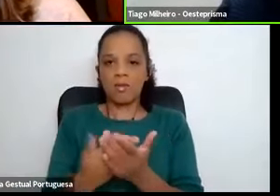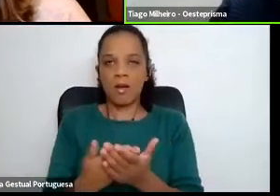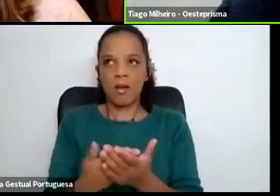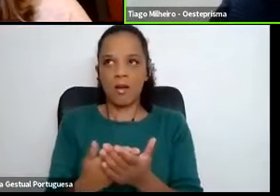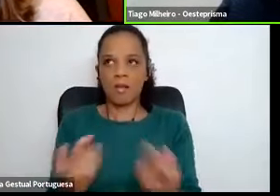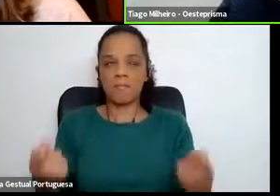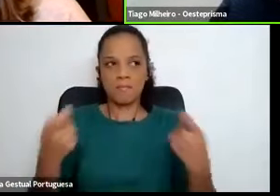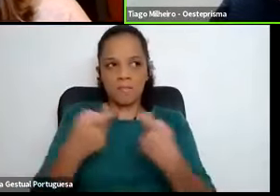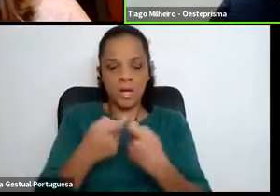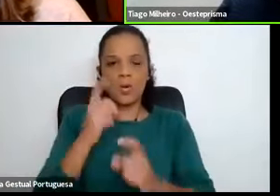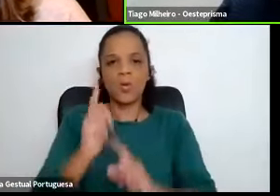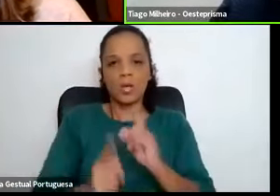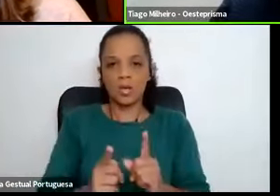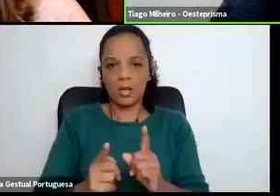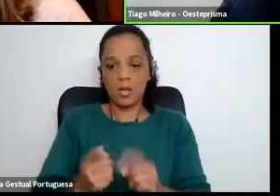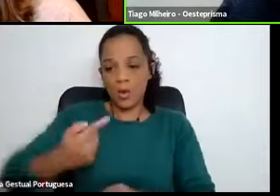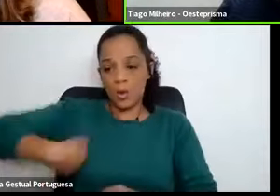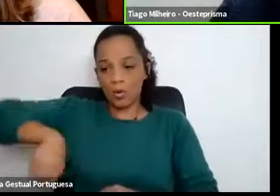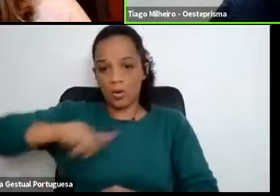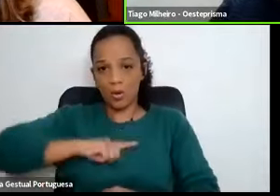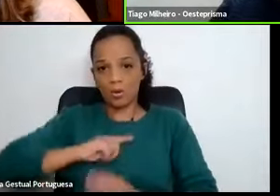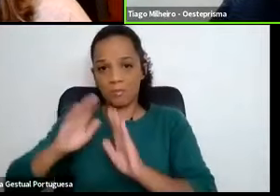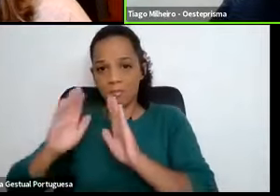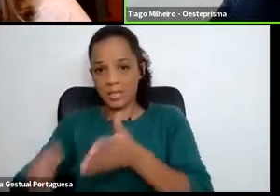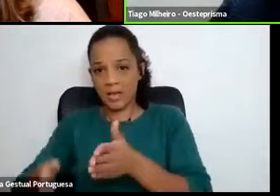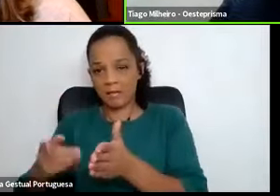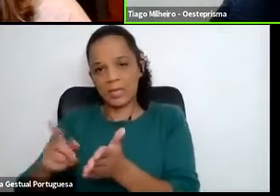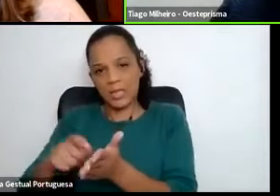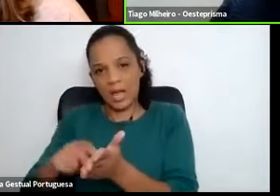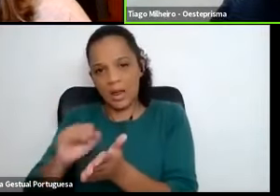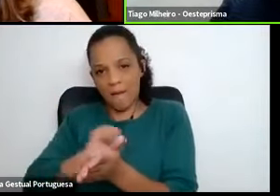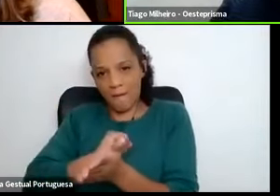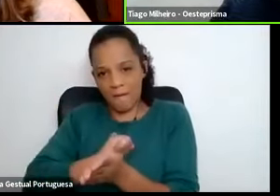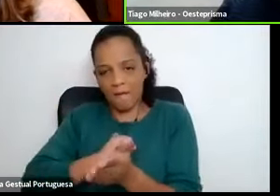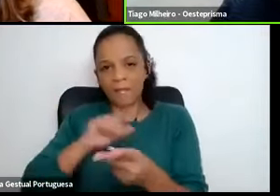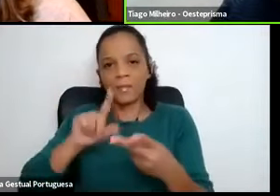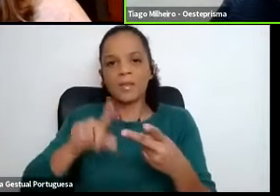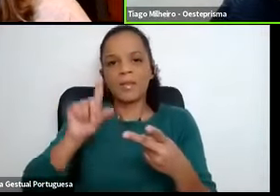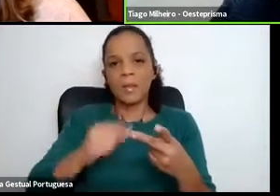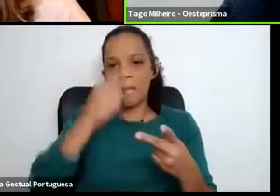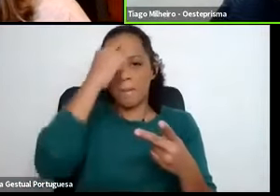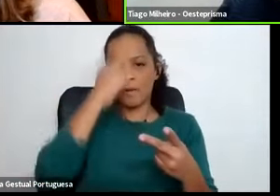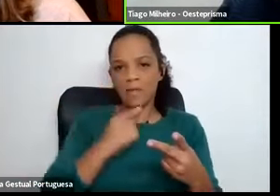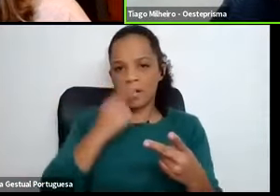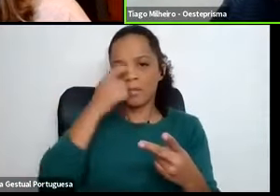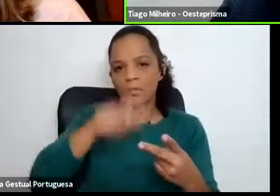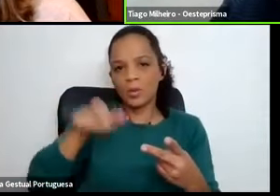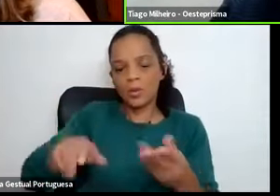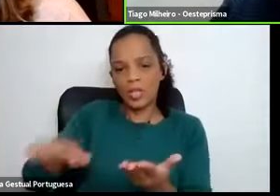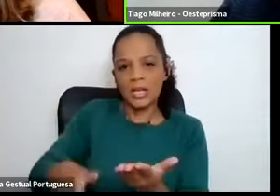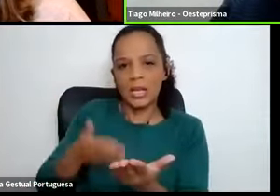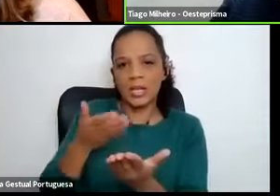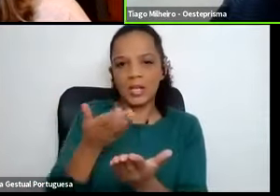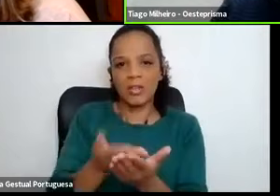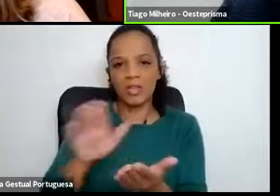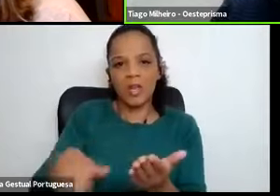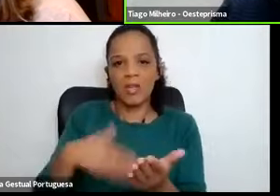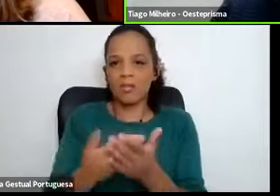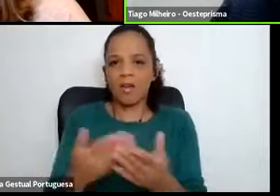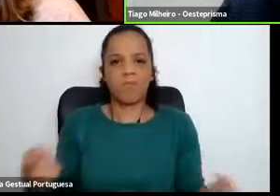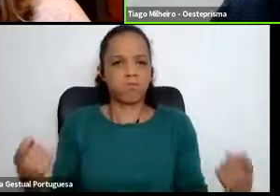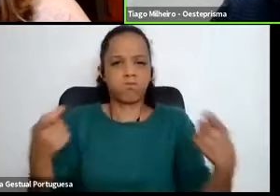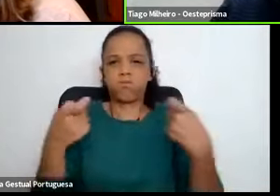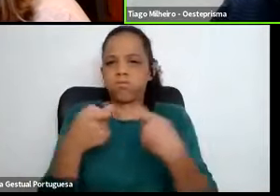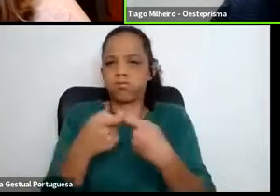precisávamos, e face àquilo que nós dissemos, e depois na apresentação dos candidatos e no perfil dos candidatos, acabou por casar muito bem